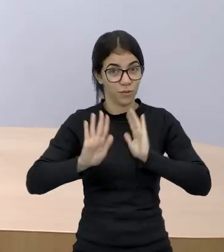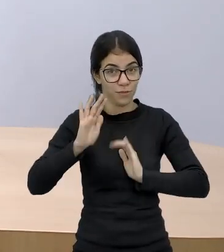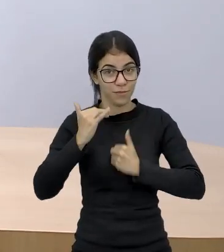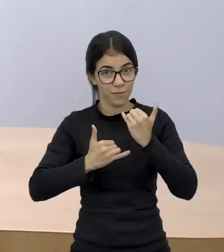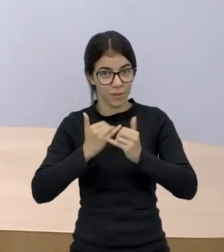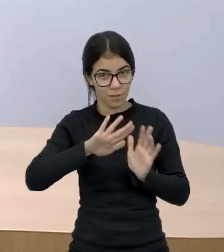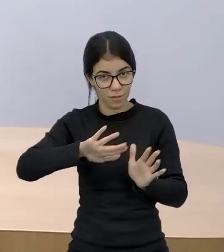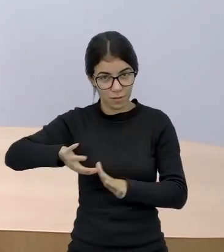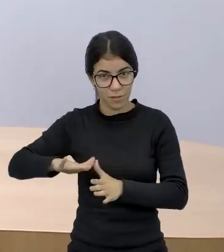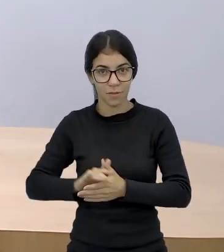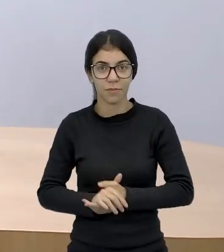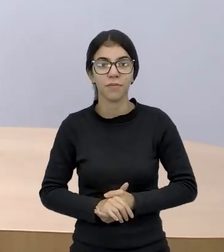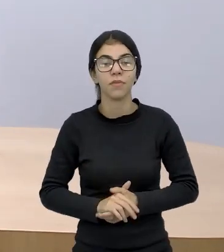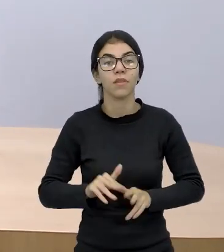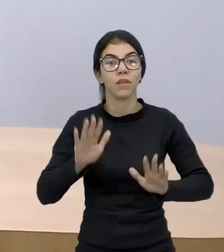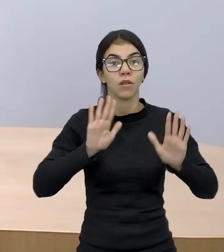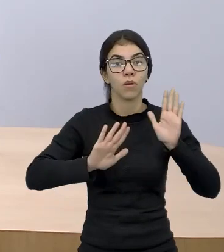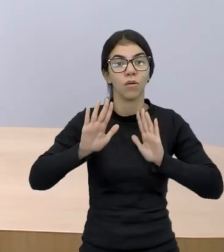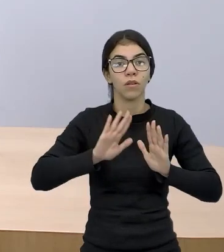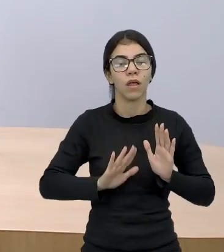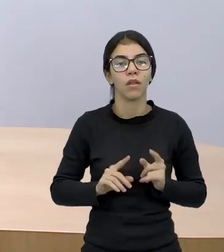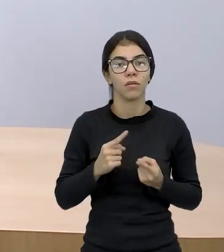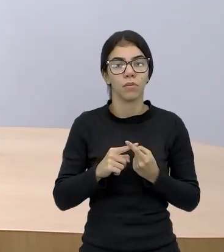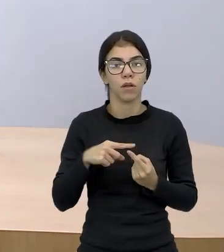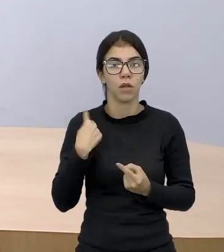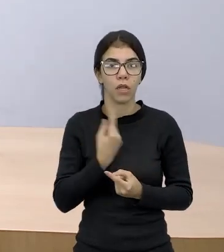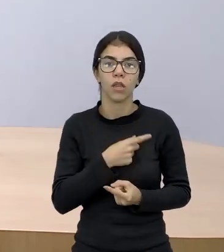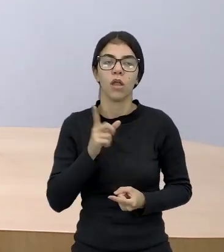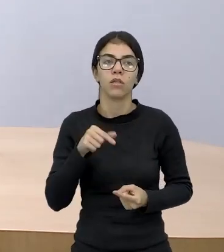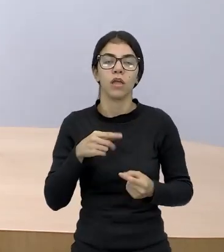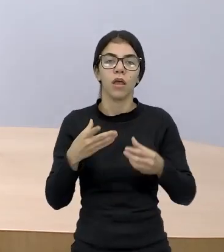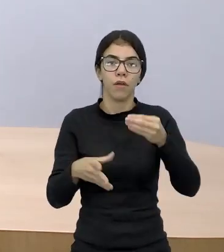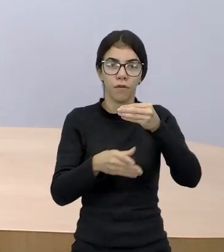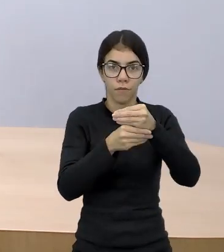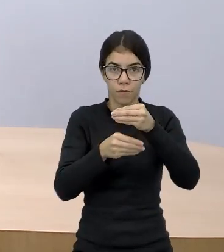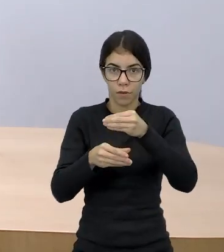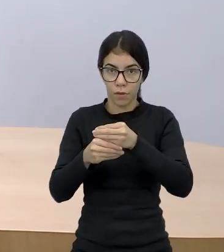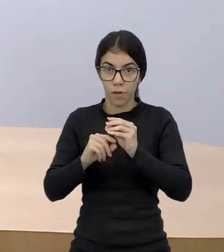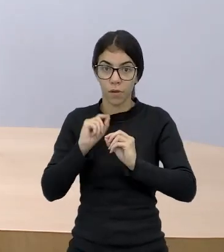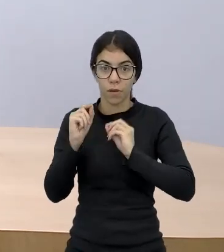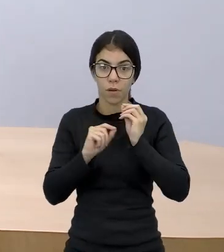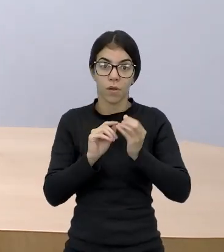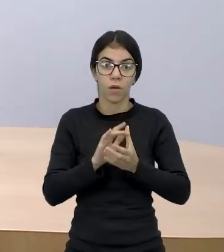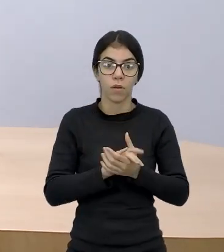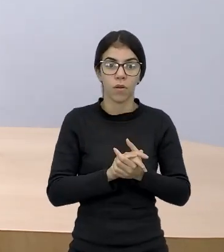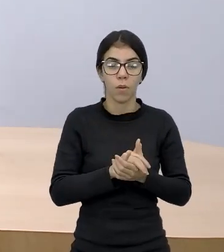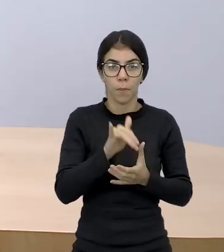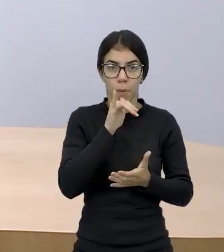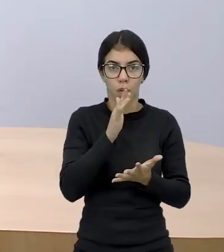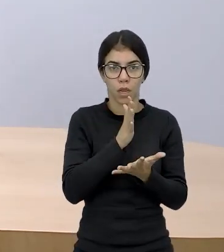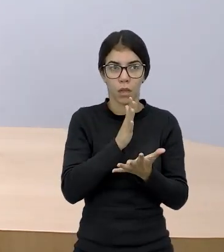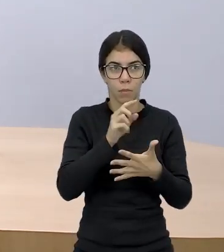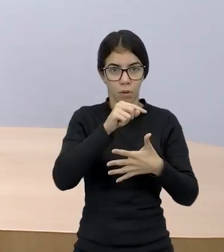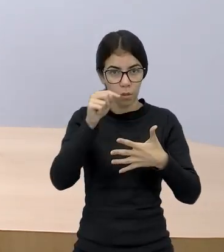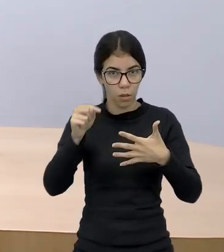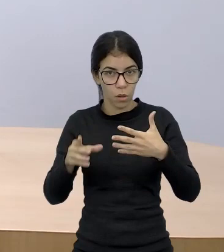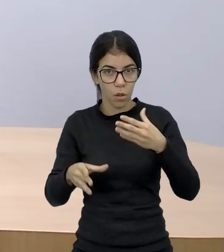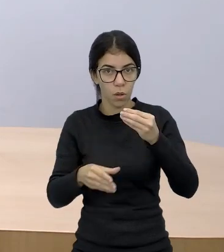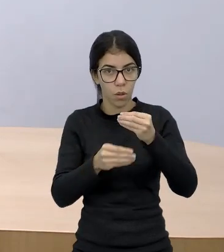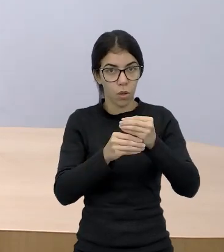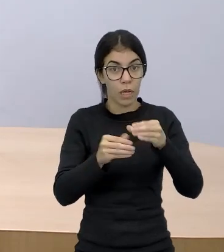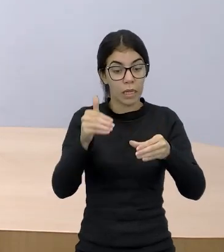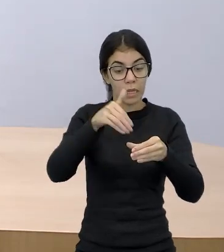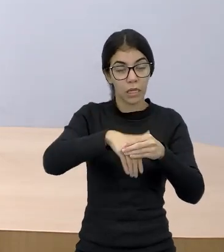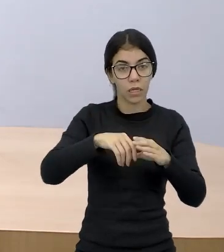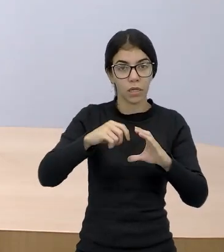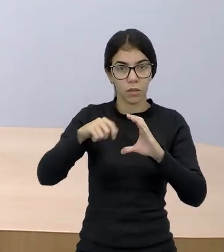Brincadeiras à parte, tome muito cuidado porque toda vez que a gente vai inserir algum elemento em um vídeo a gente tem que tomar